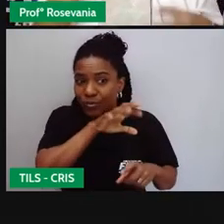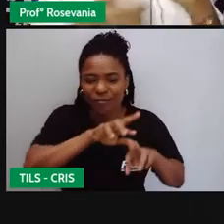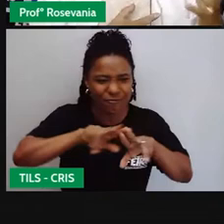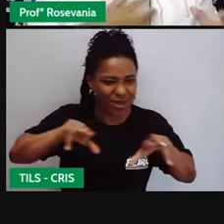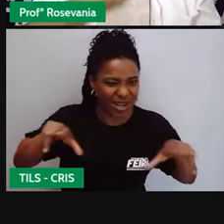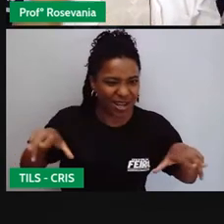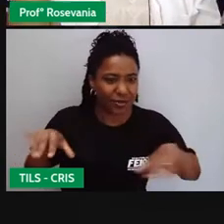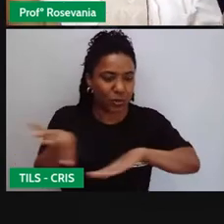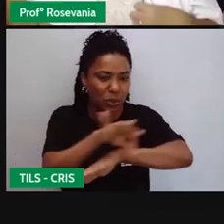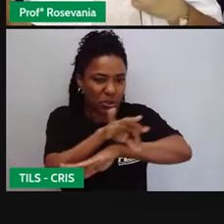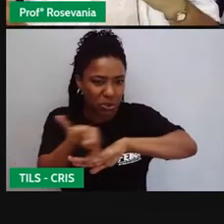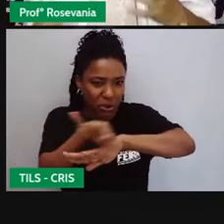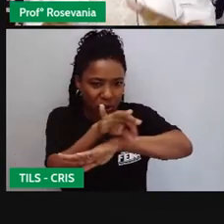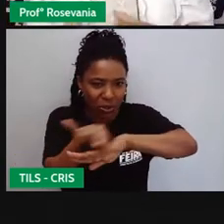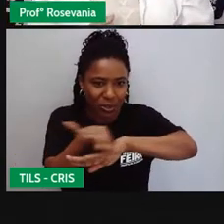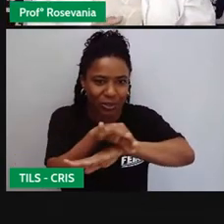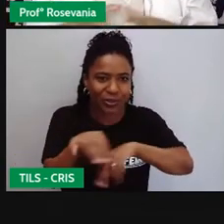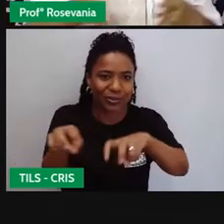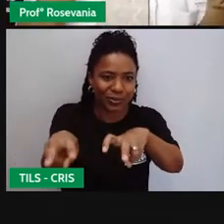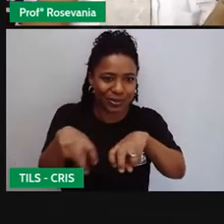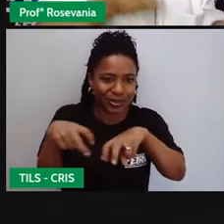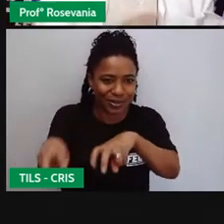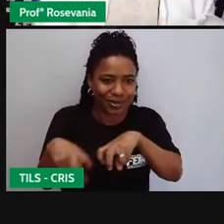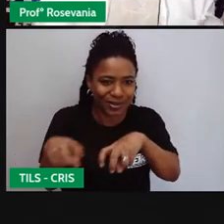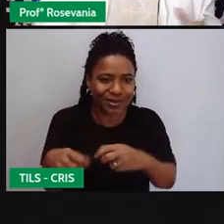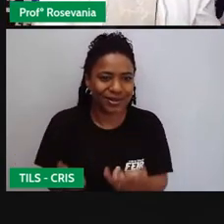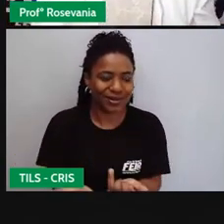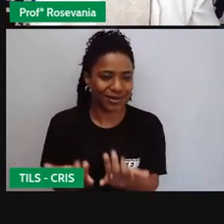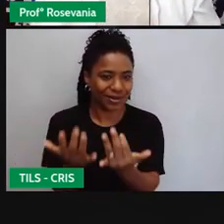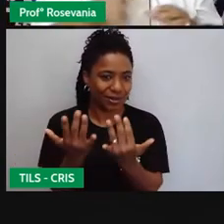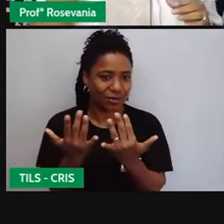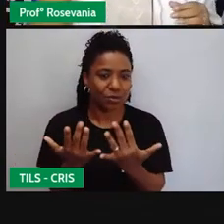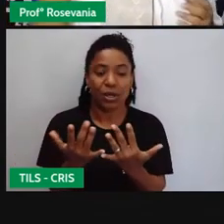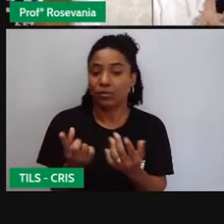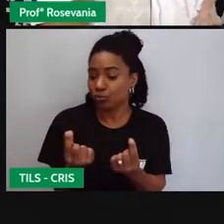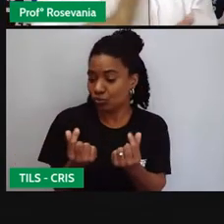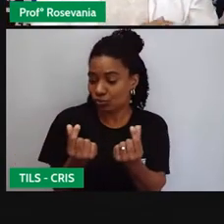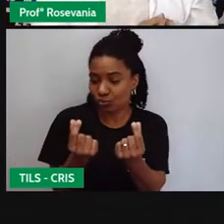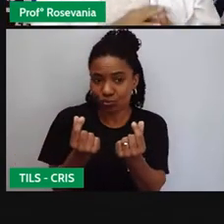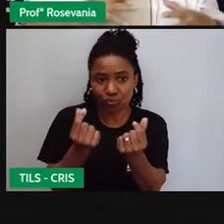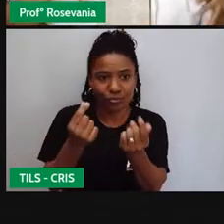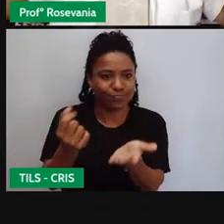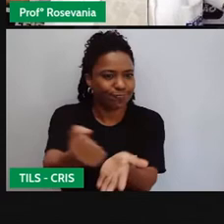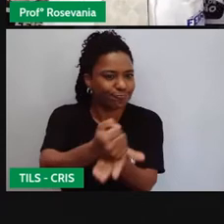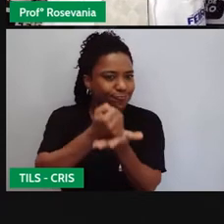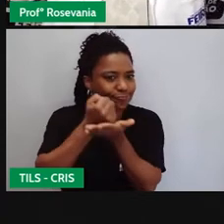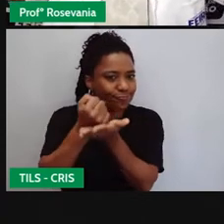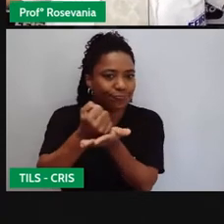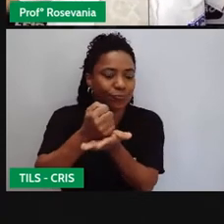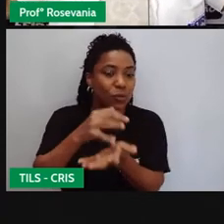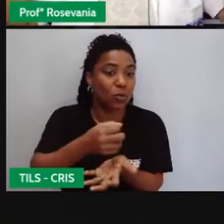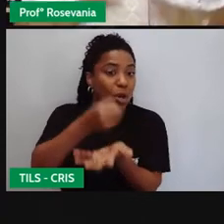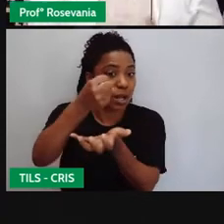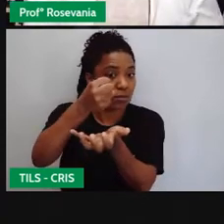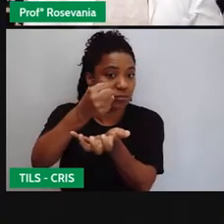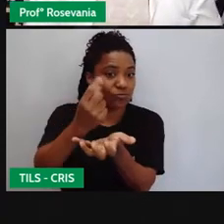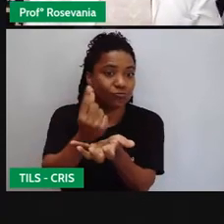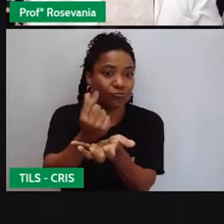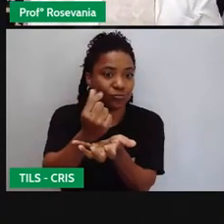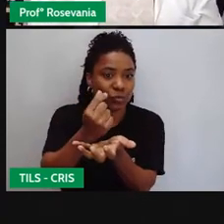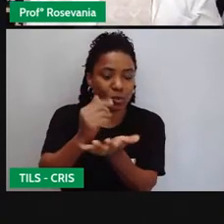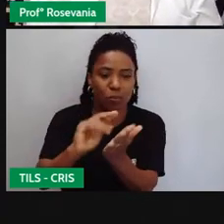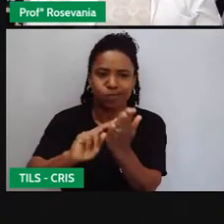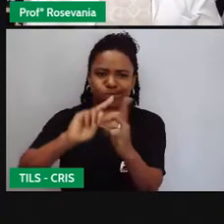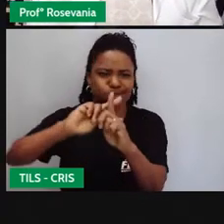da ciência com a tecnologia e com o capital financeiro, fez com que esses lucros